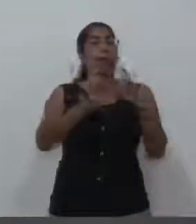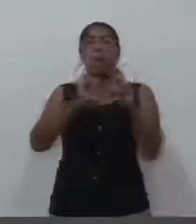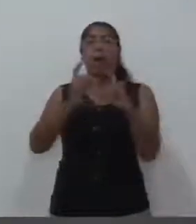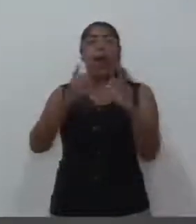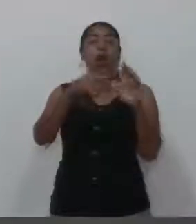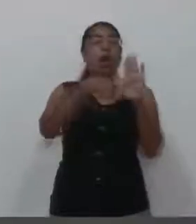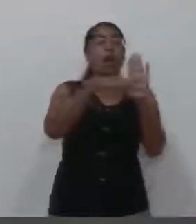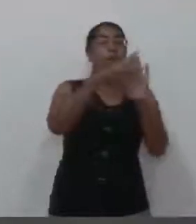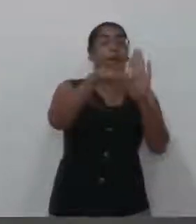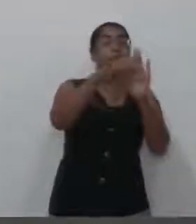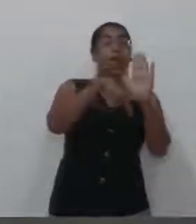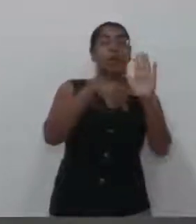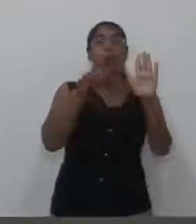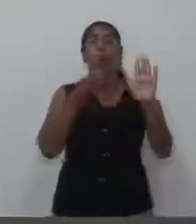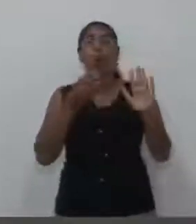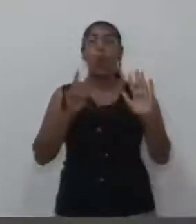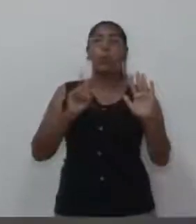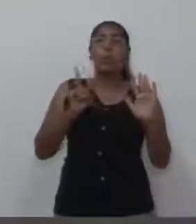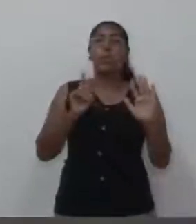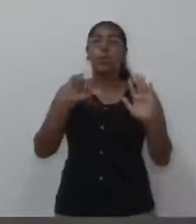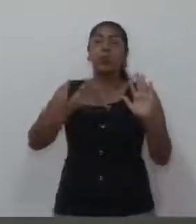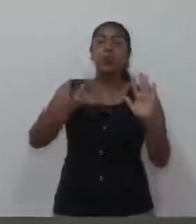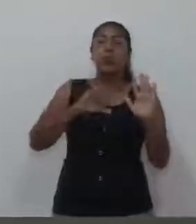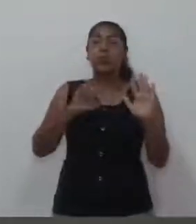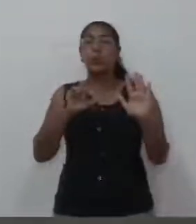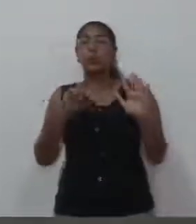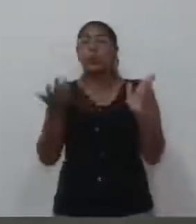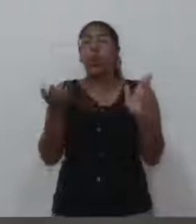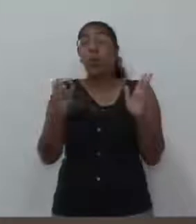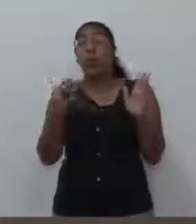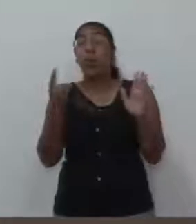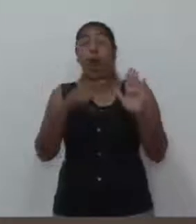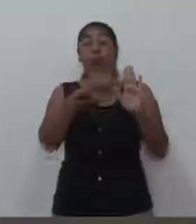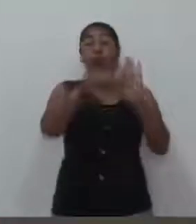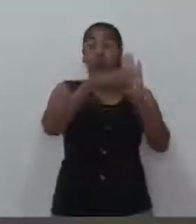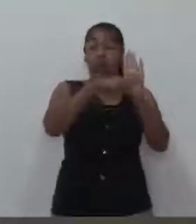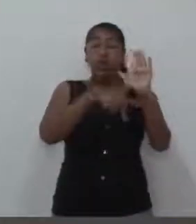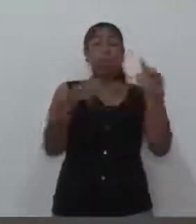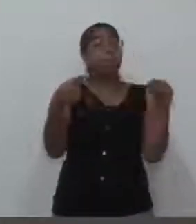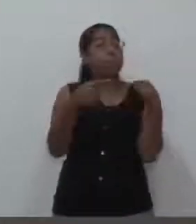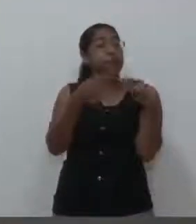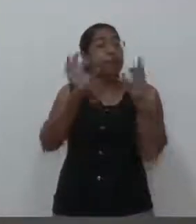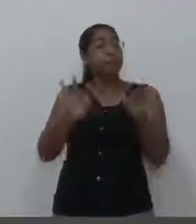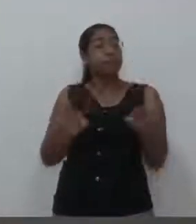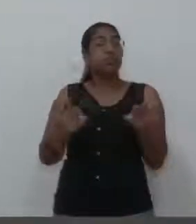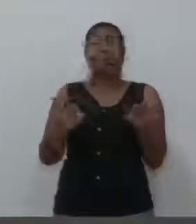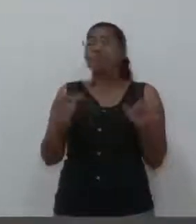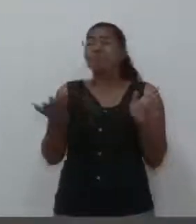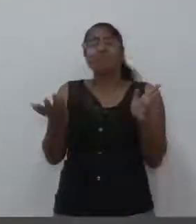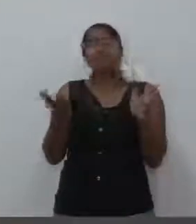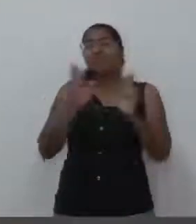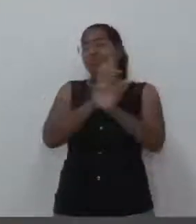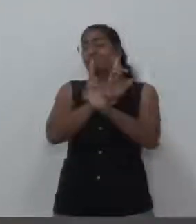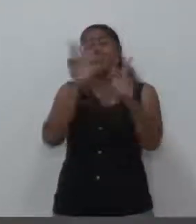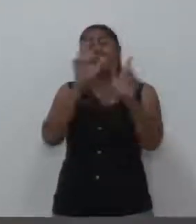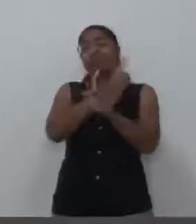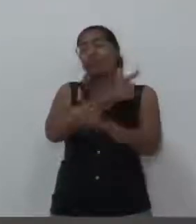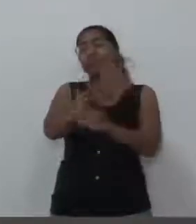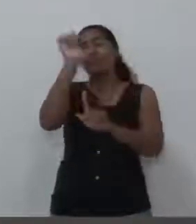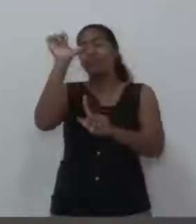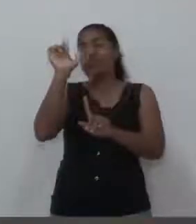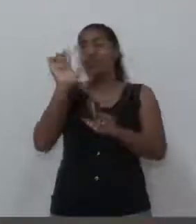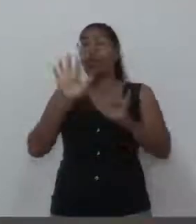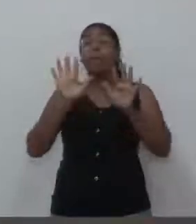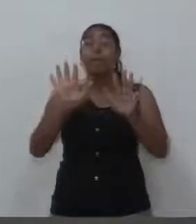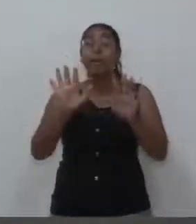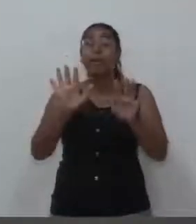se faltava ou não, se ficou ideal com a ação ou não, é outra questão. Agora, do